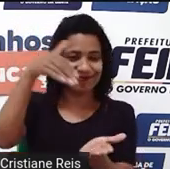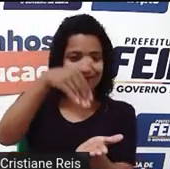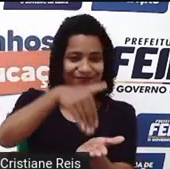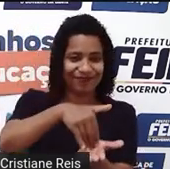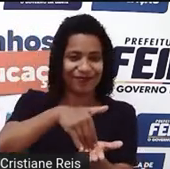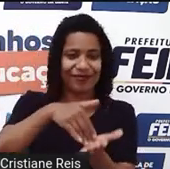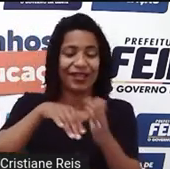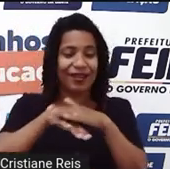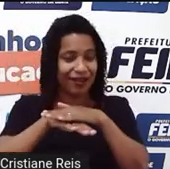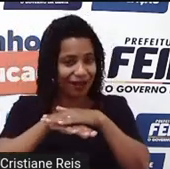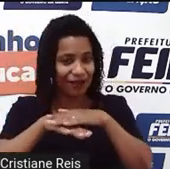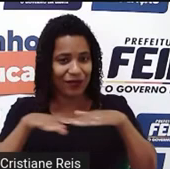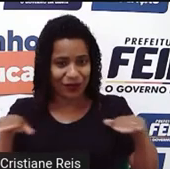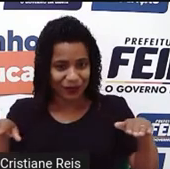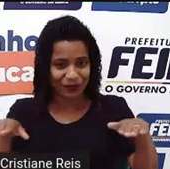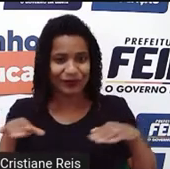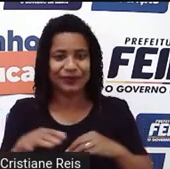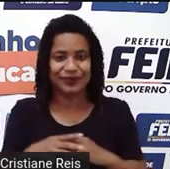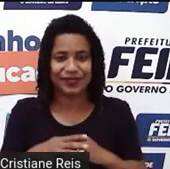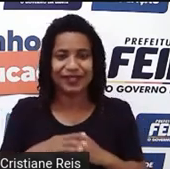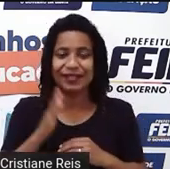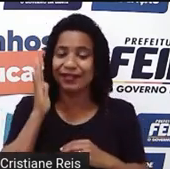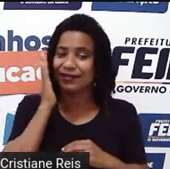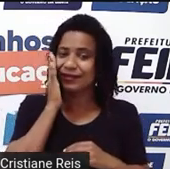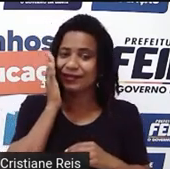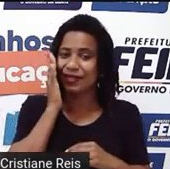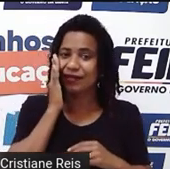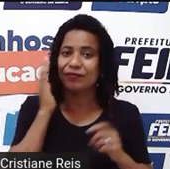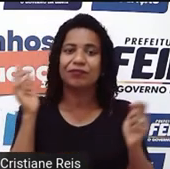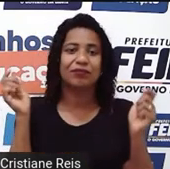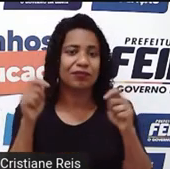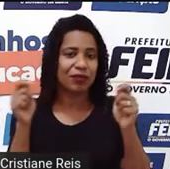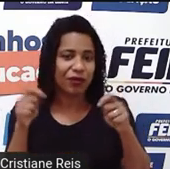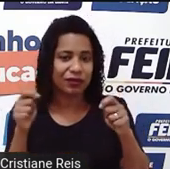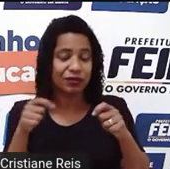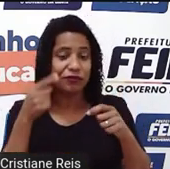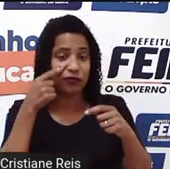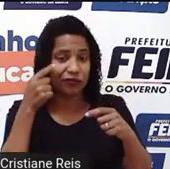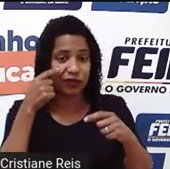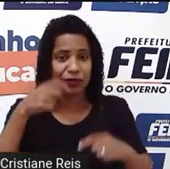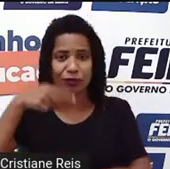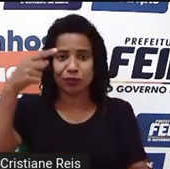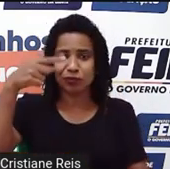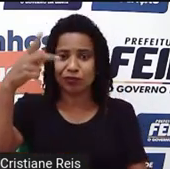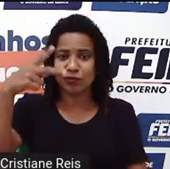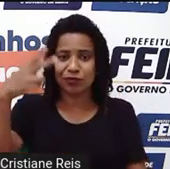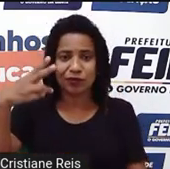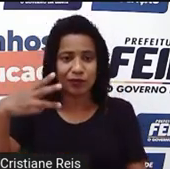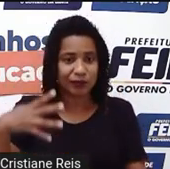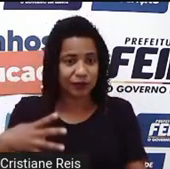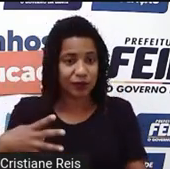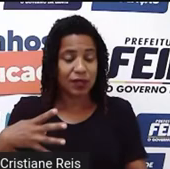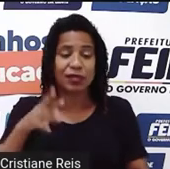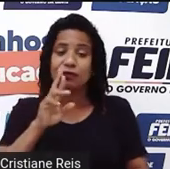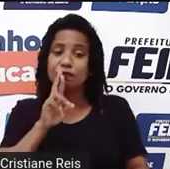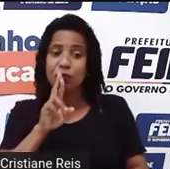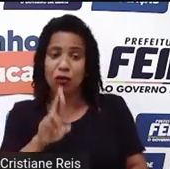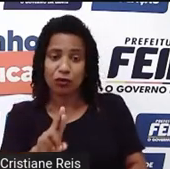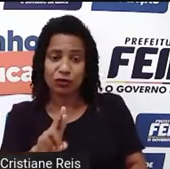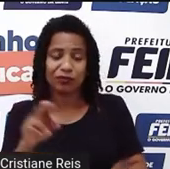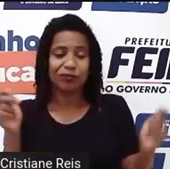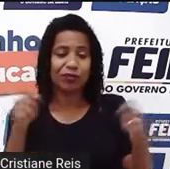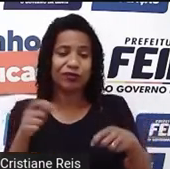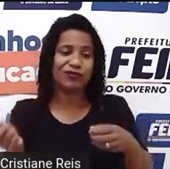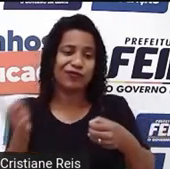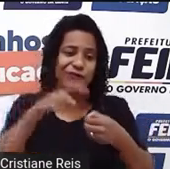Aqui vocês sabem que vocês podem acessar o Show Answers, que é mostrar as respostas, e retomar